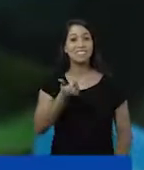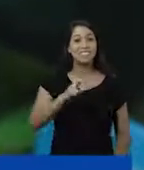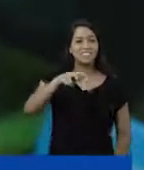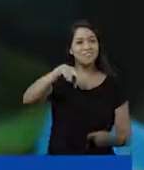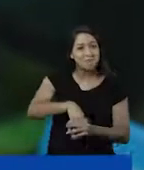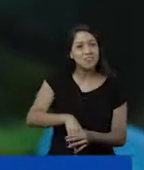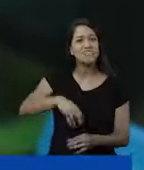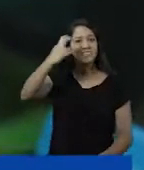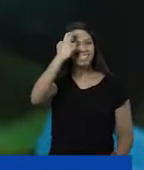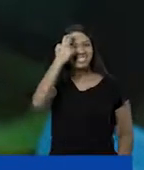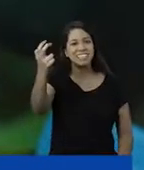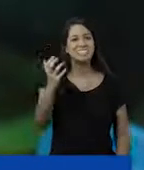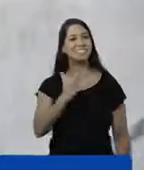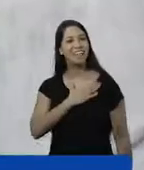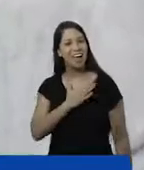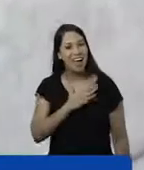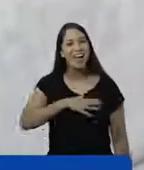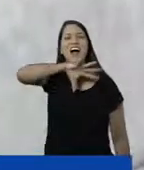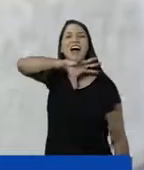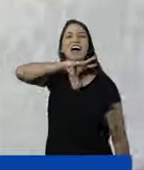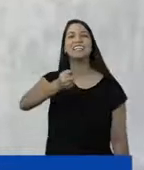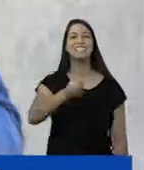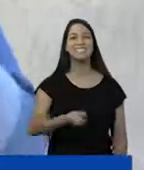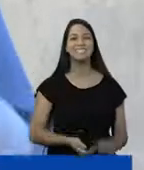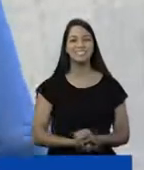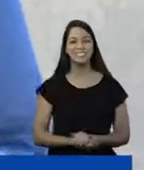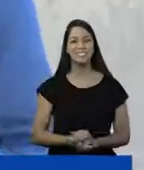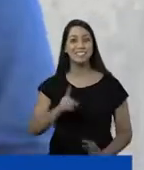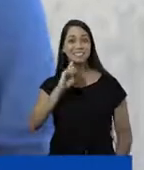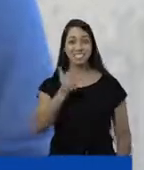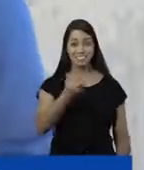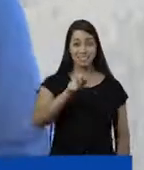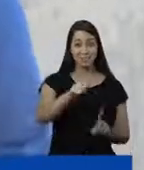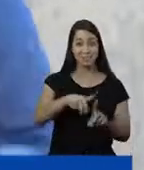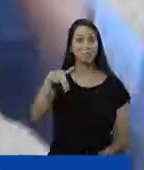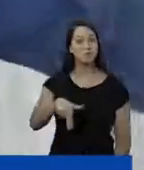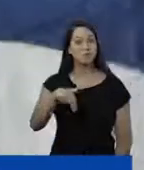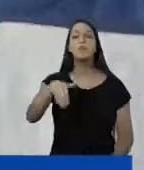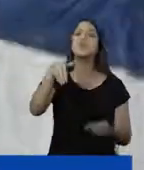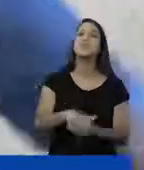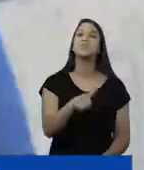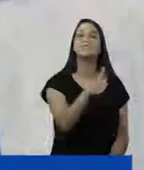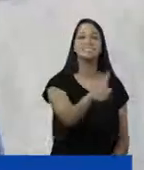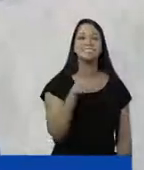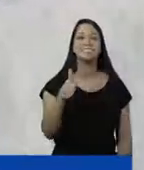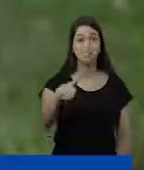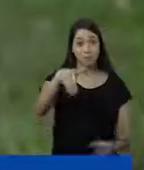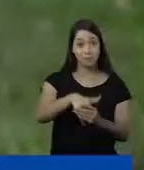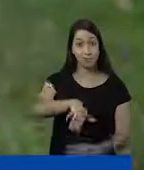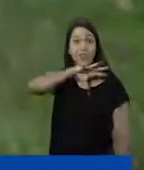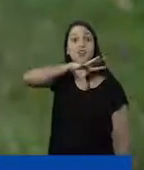Neste domingo, eu voto 11. Chegou a hora, 11 de coração. É Odelmo na cabeça.